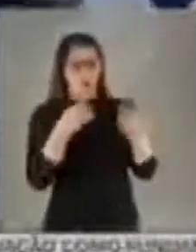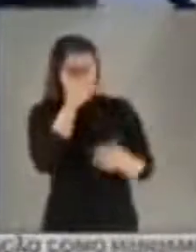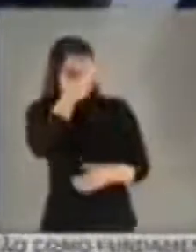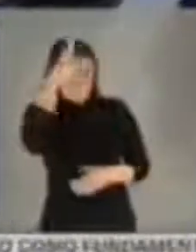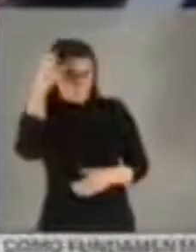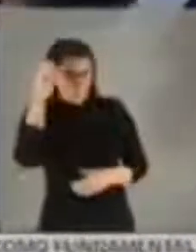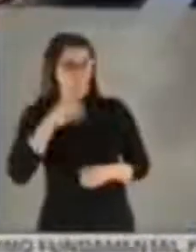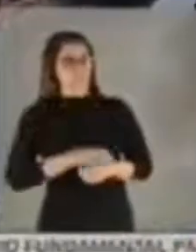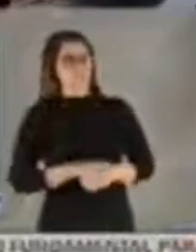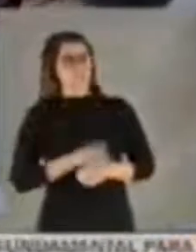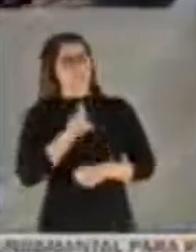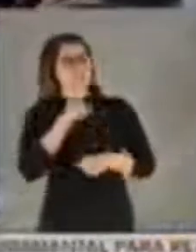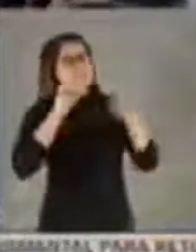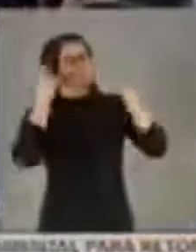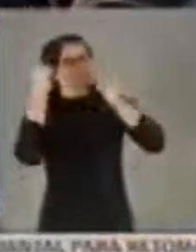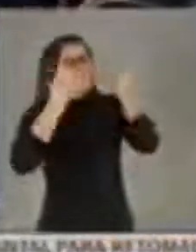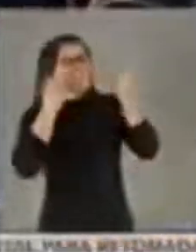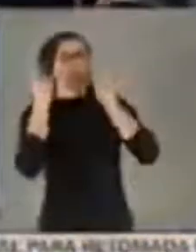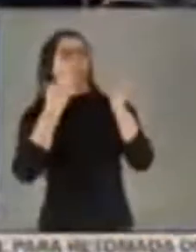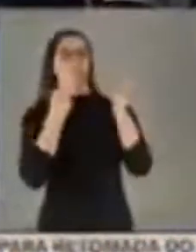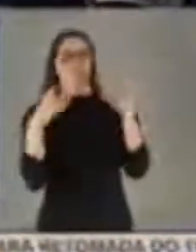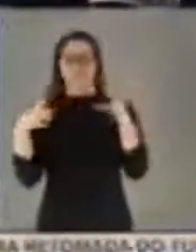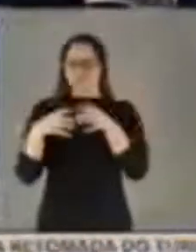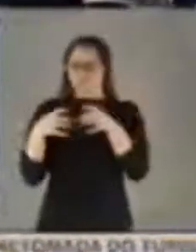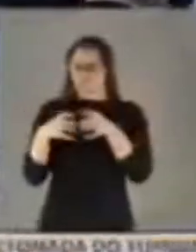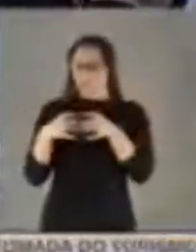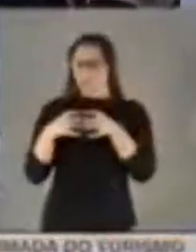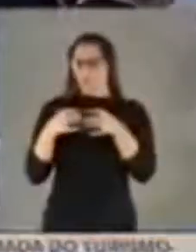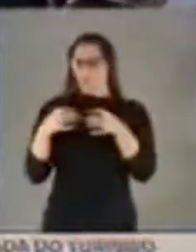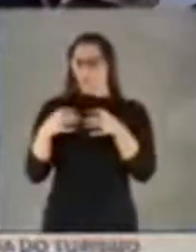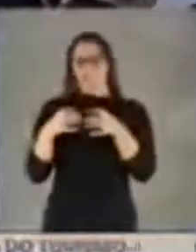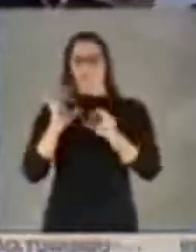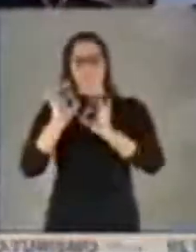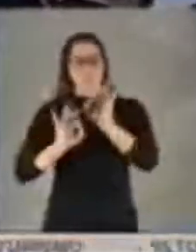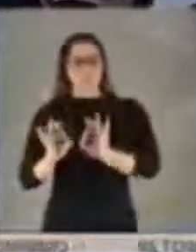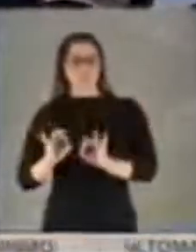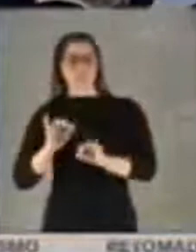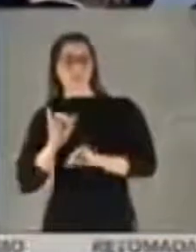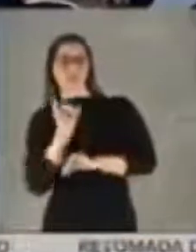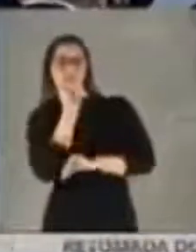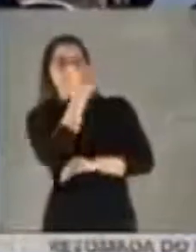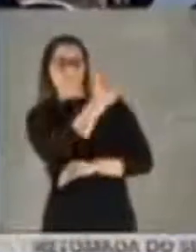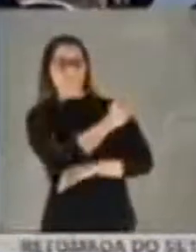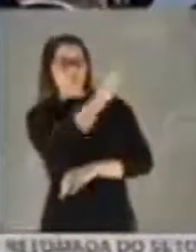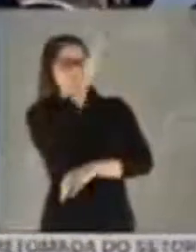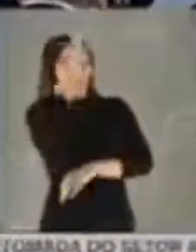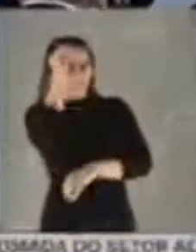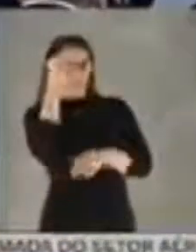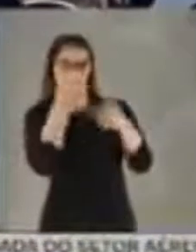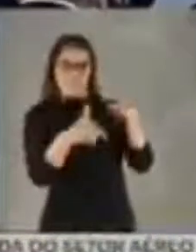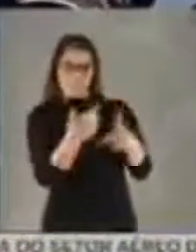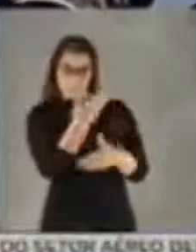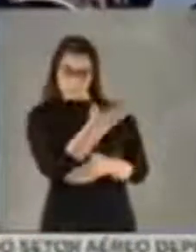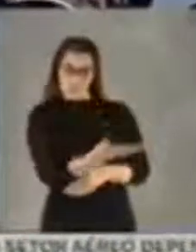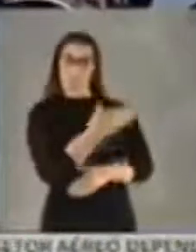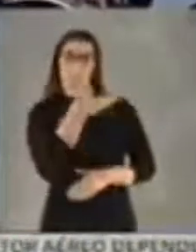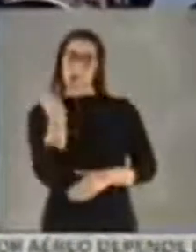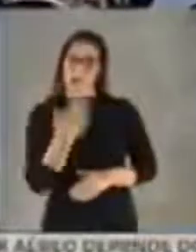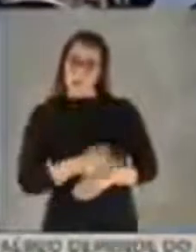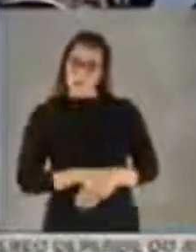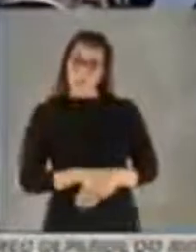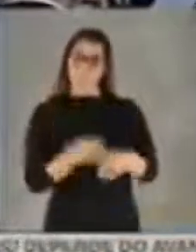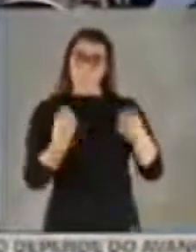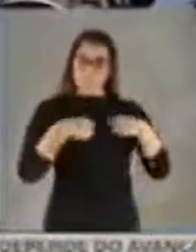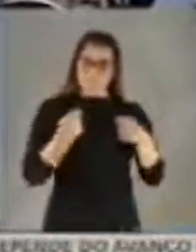A senhora se preocupou de juntar um time, encher um avião e botar gente para atender as pessoas que estavam lá em Manaus